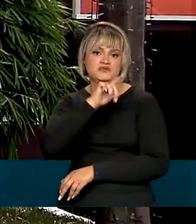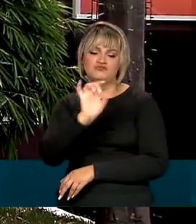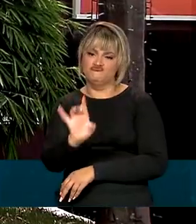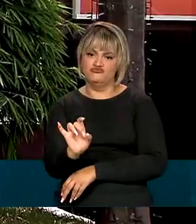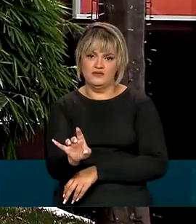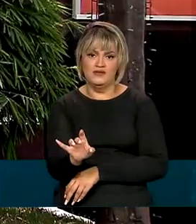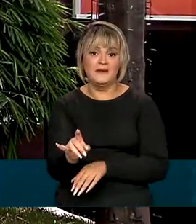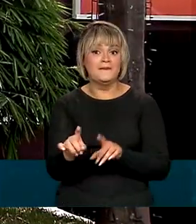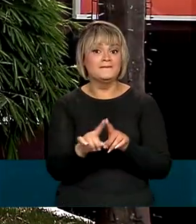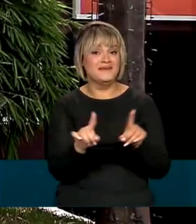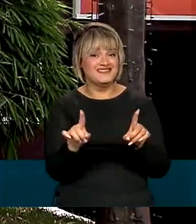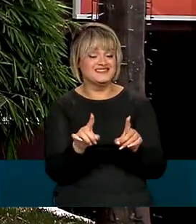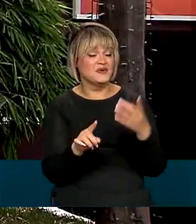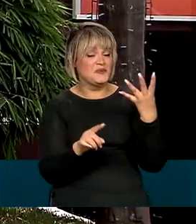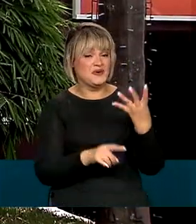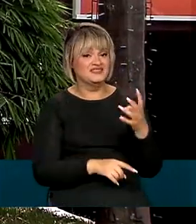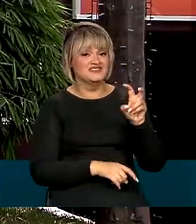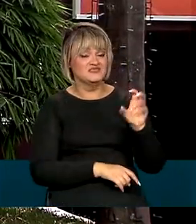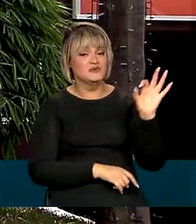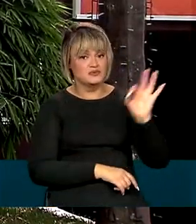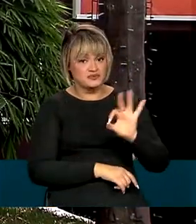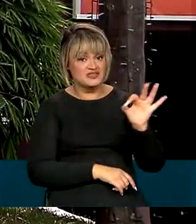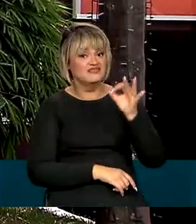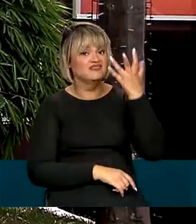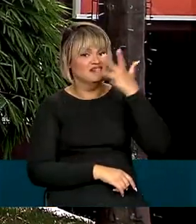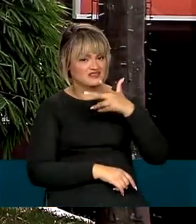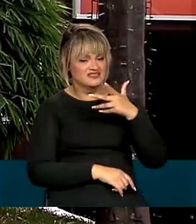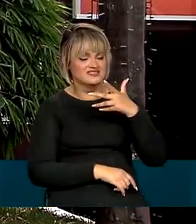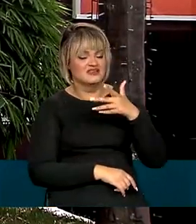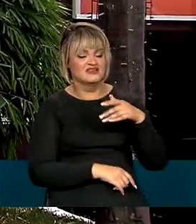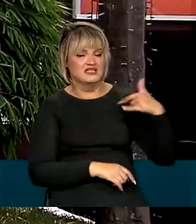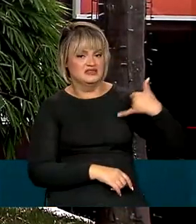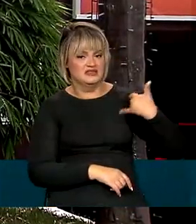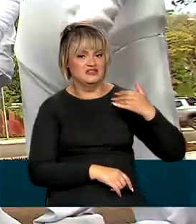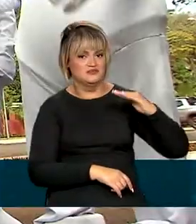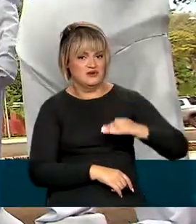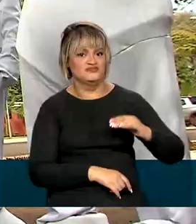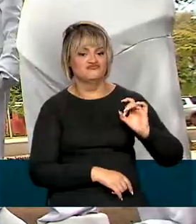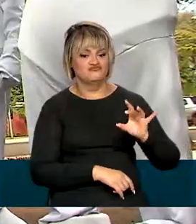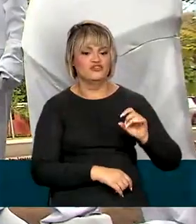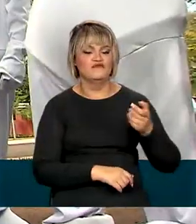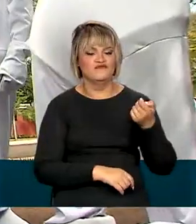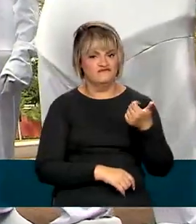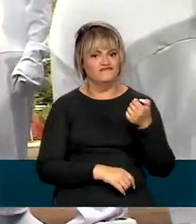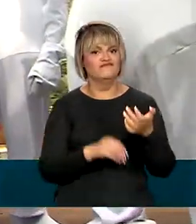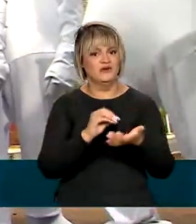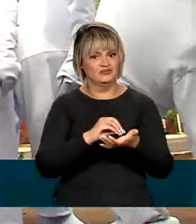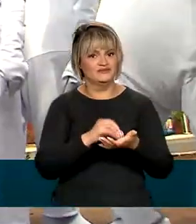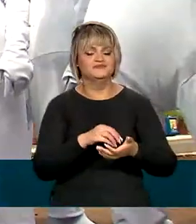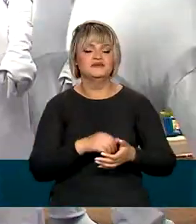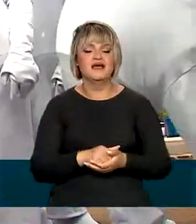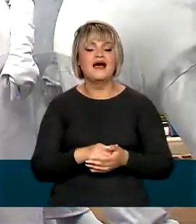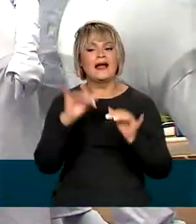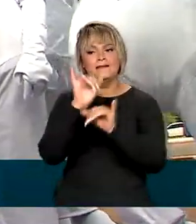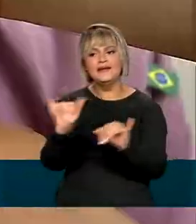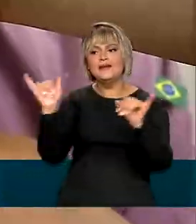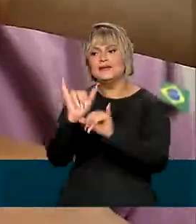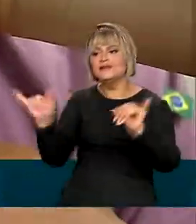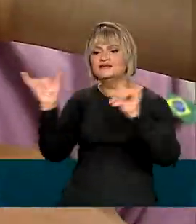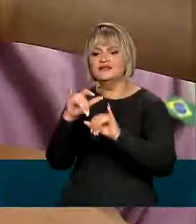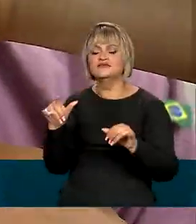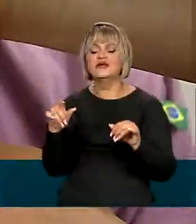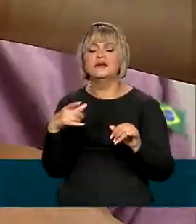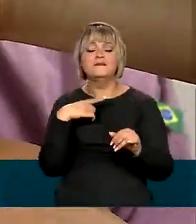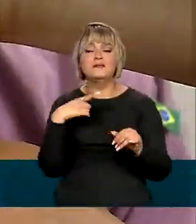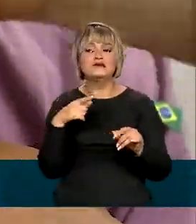imunizado, mas apenas 45% das crianças menores de um ano. Mesmo depois da campanha, a vacina contra